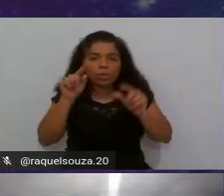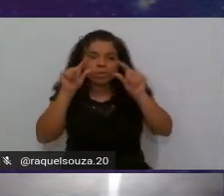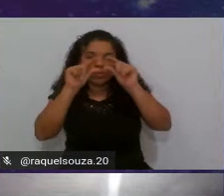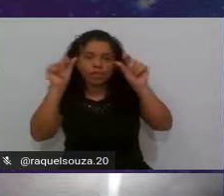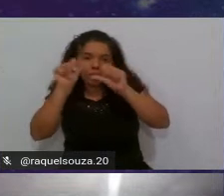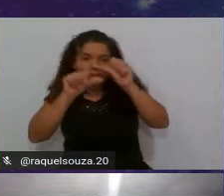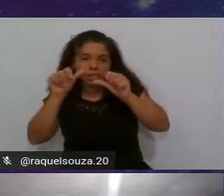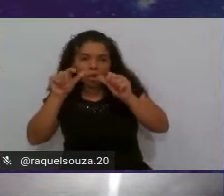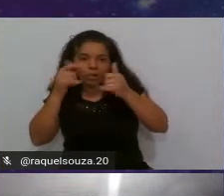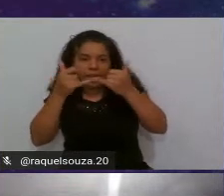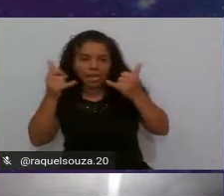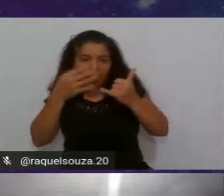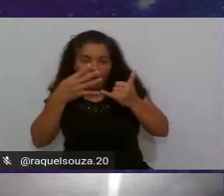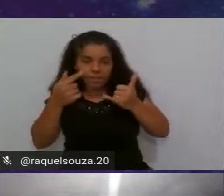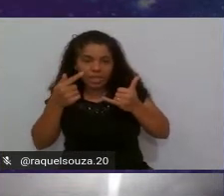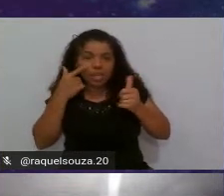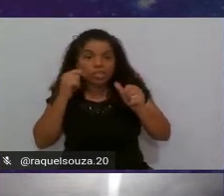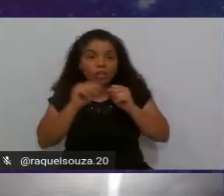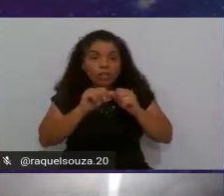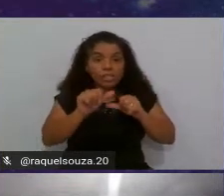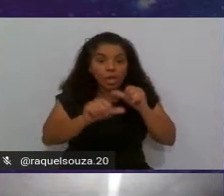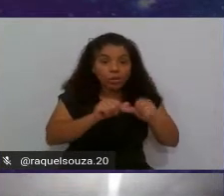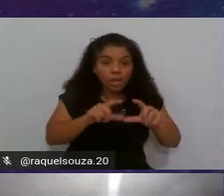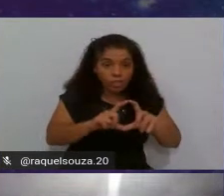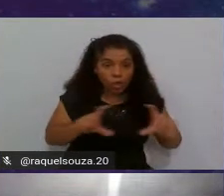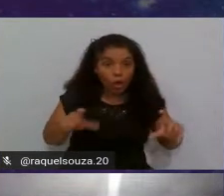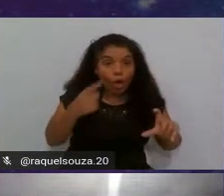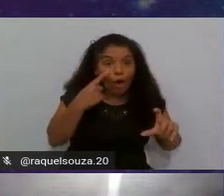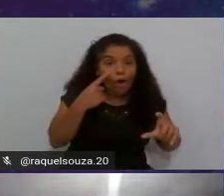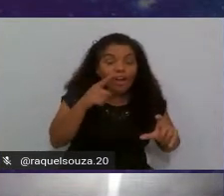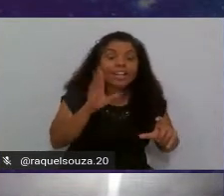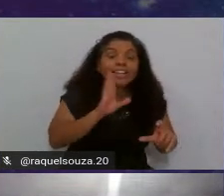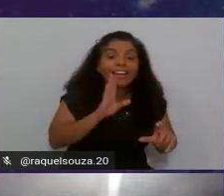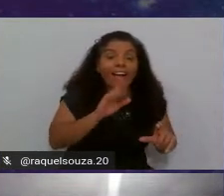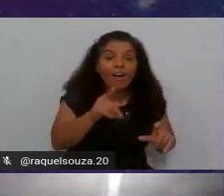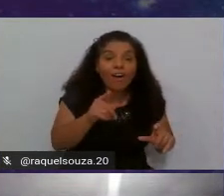feita essa alteração vejam só que legal